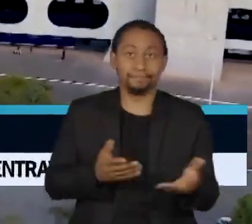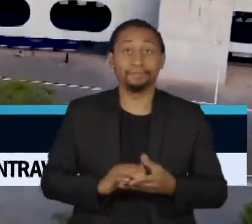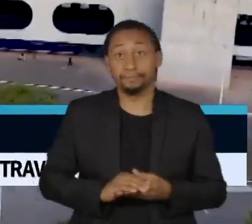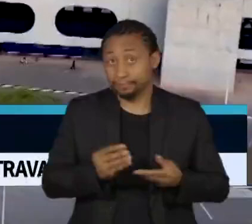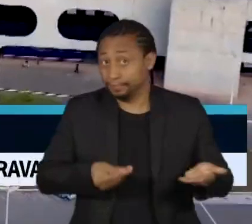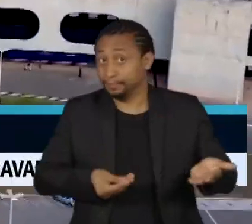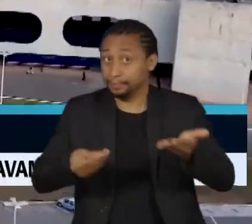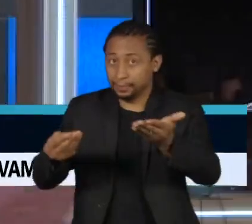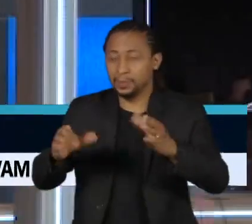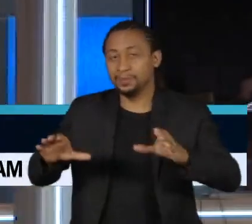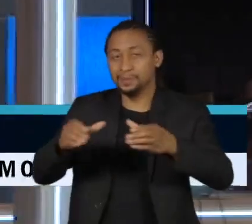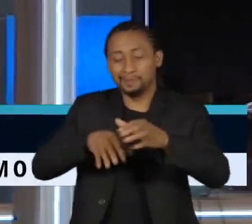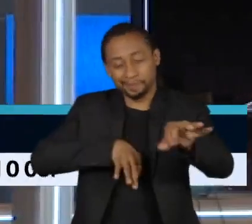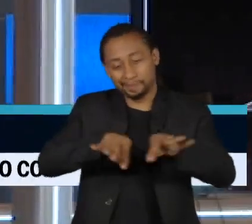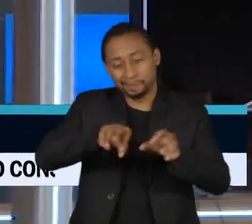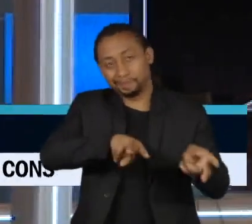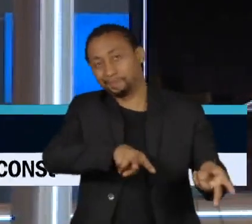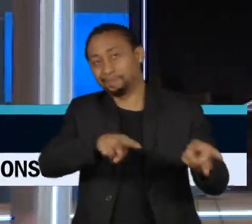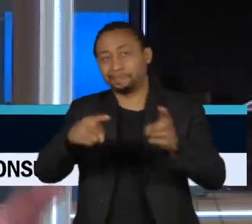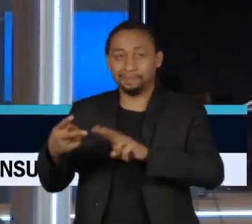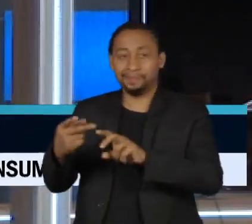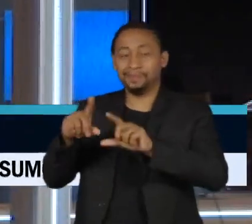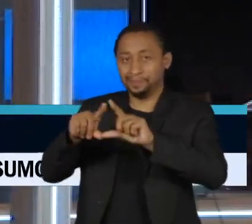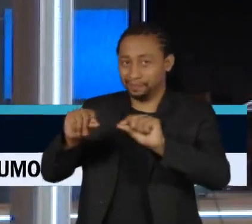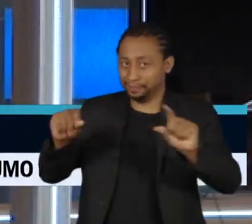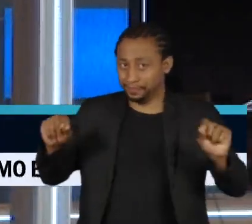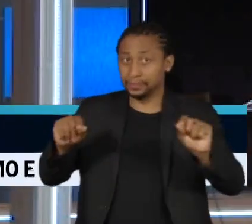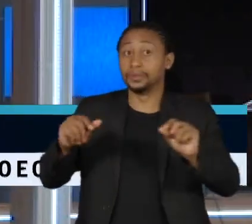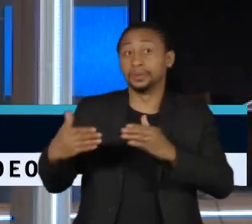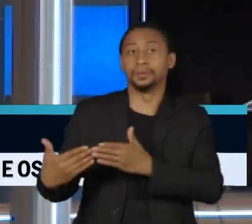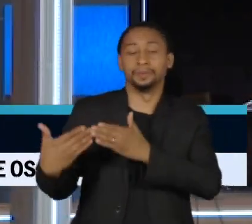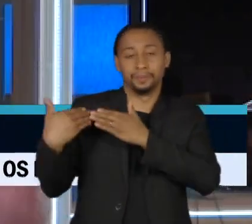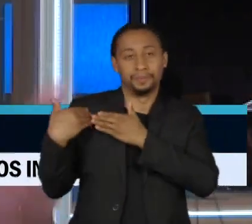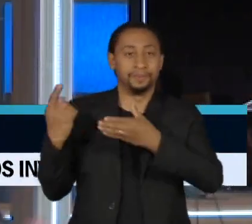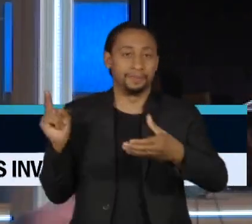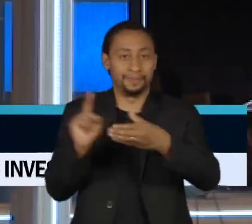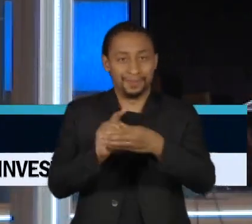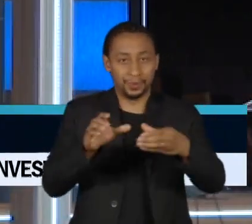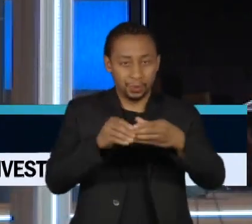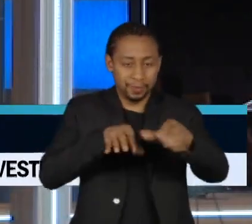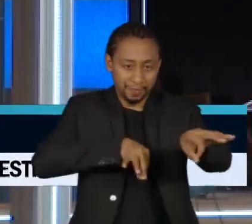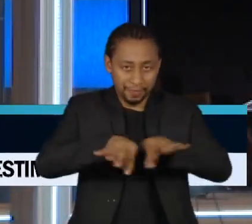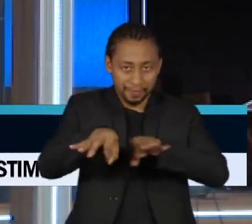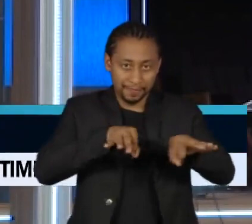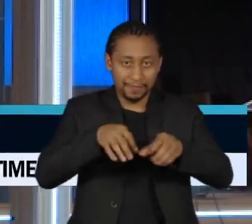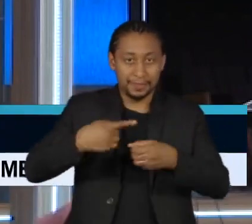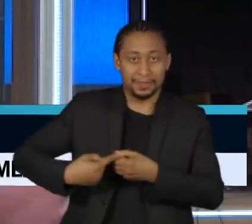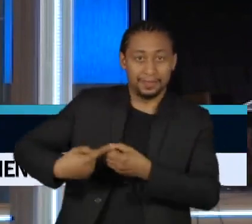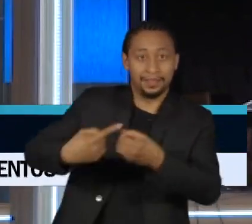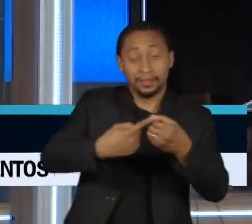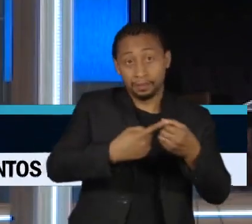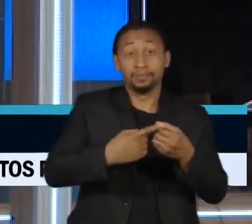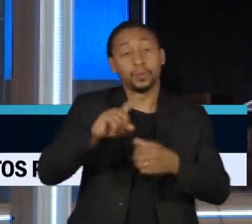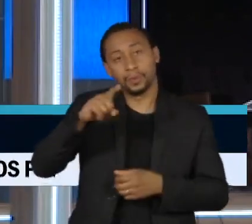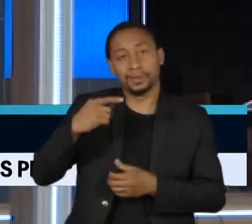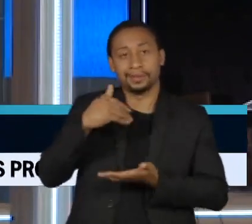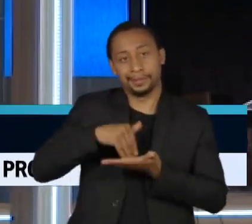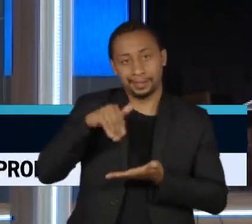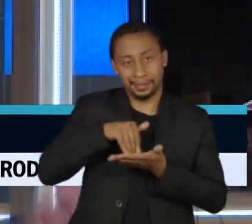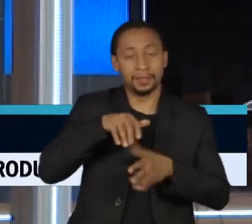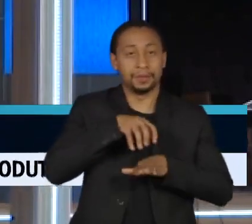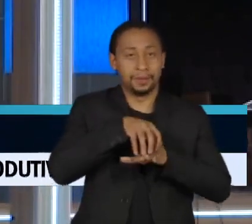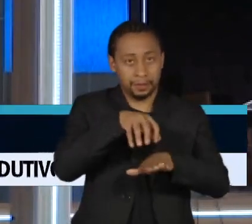transição em Brasília. Membro do grupo de trabalho sobre cidades, o ex-secretário de transportes da cidade de São Paulo em gestões